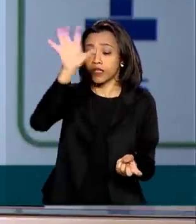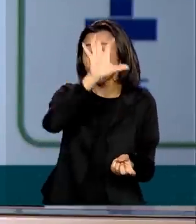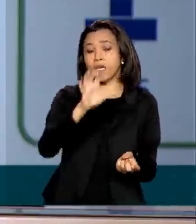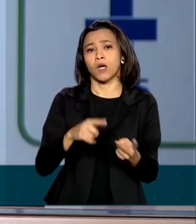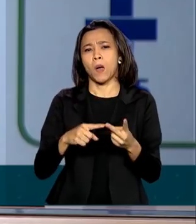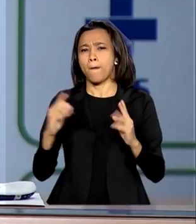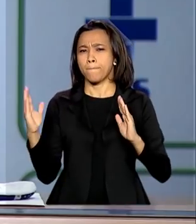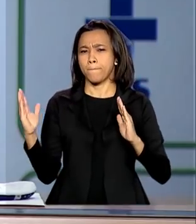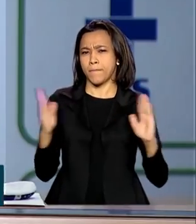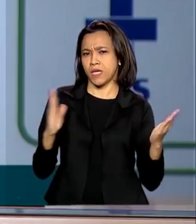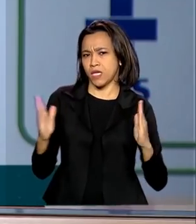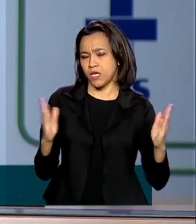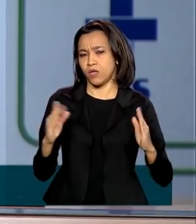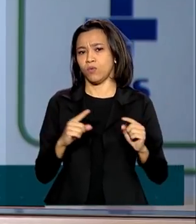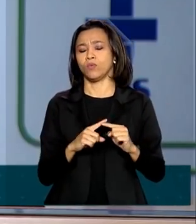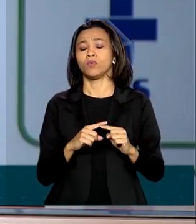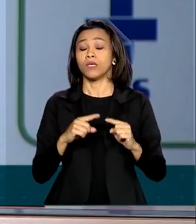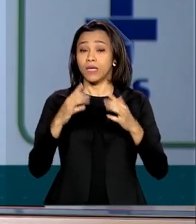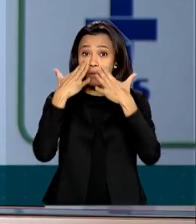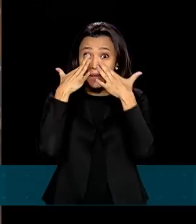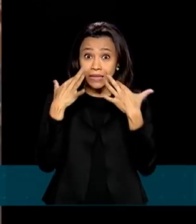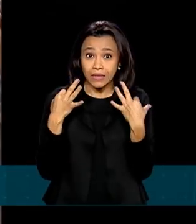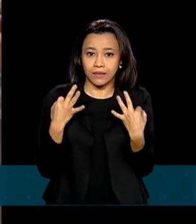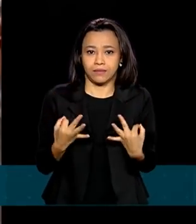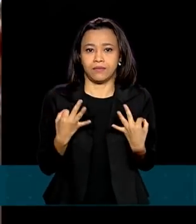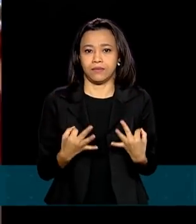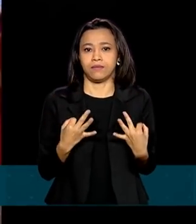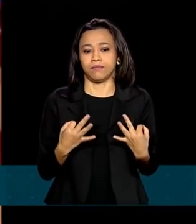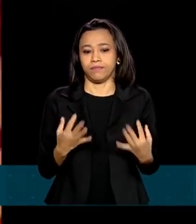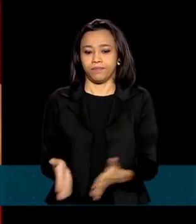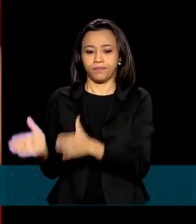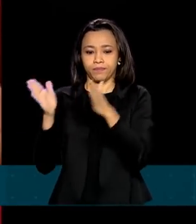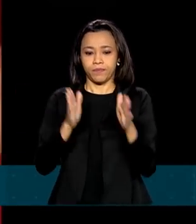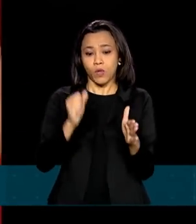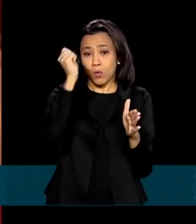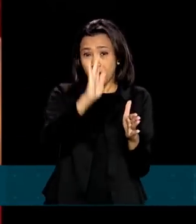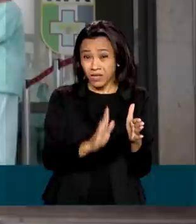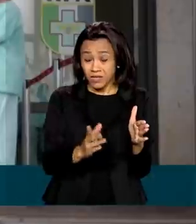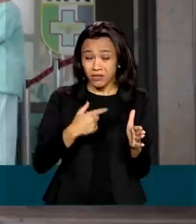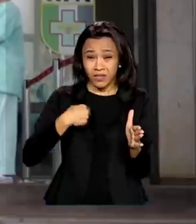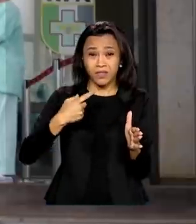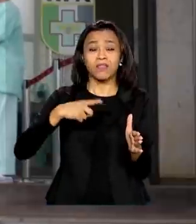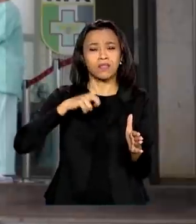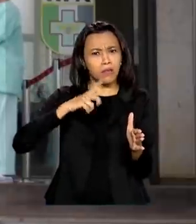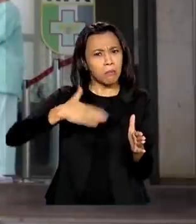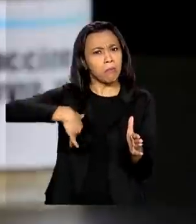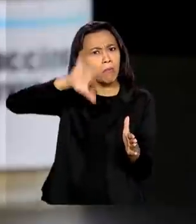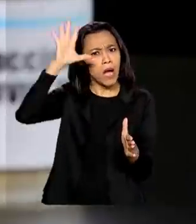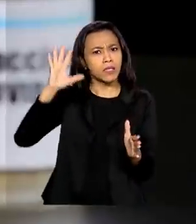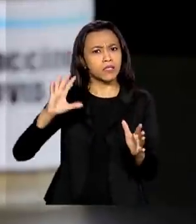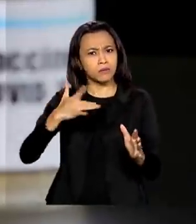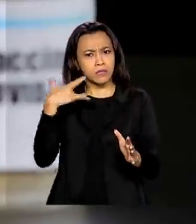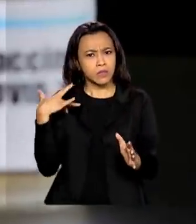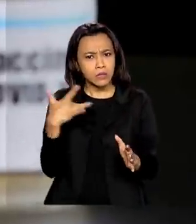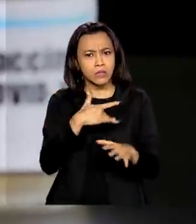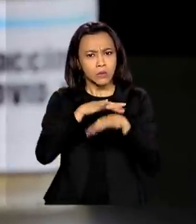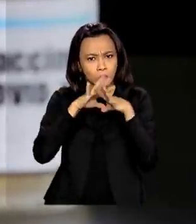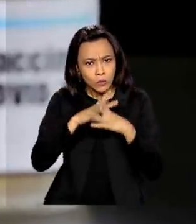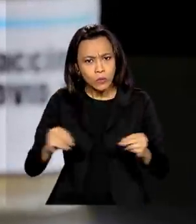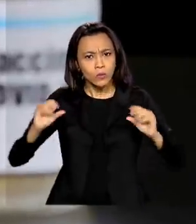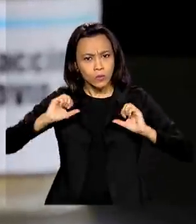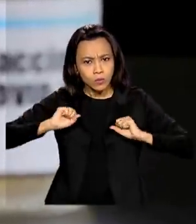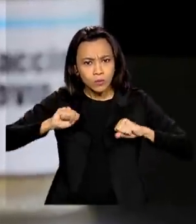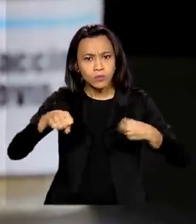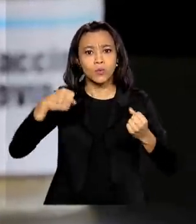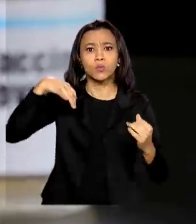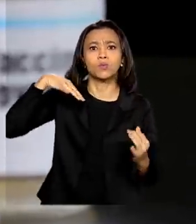sazionalidade e com toda a atenção necessária. O Brasil é o país com mais casos recuperados no mundo. O governo brasileiro